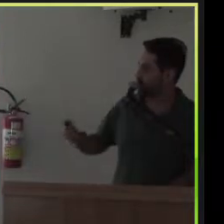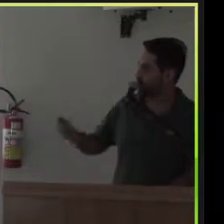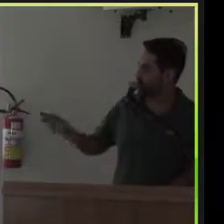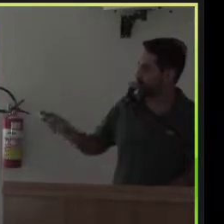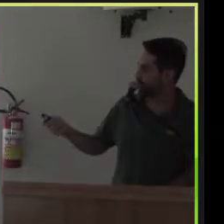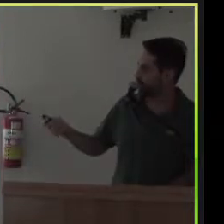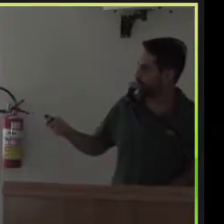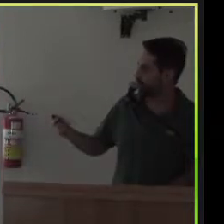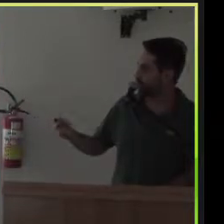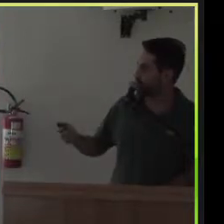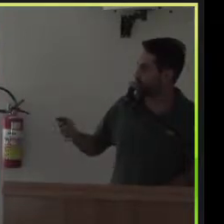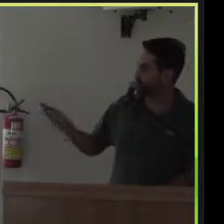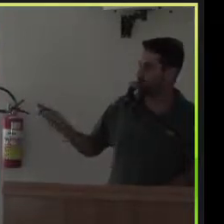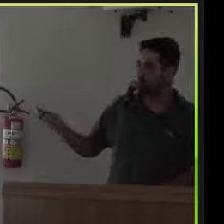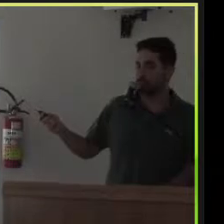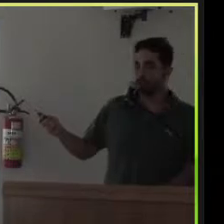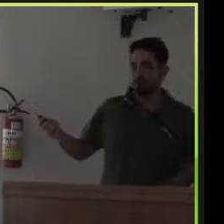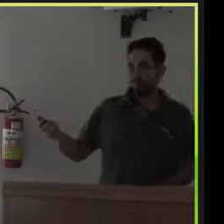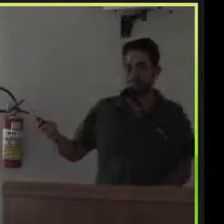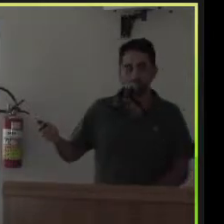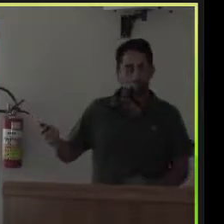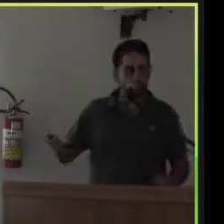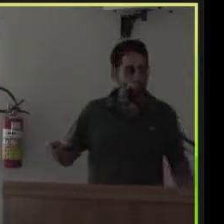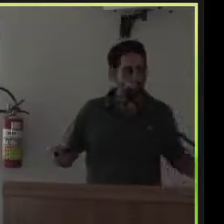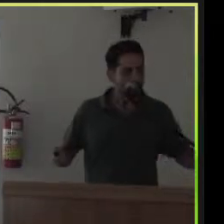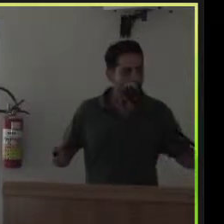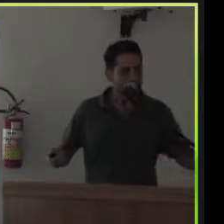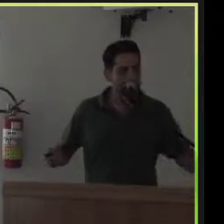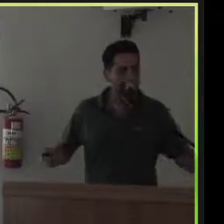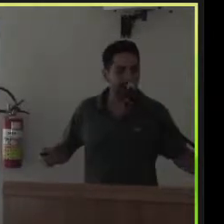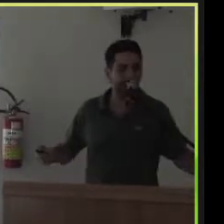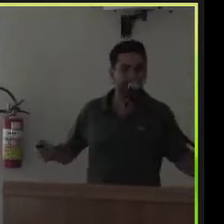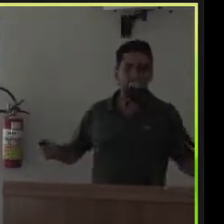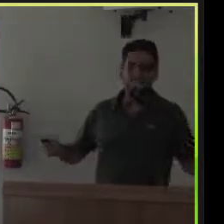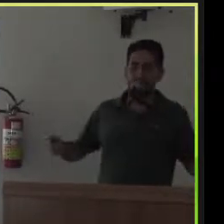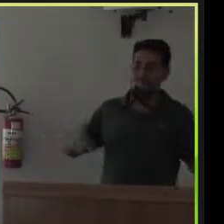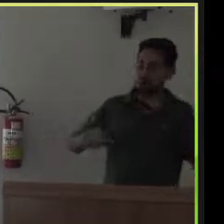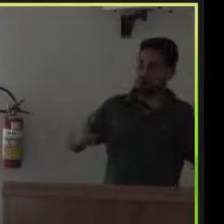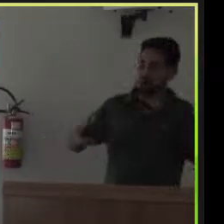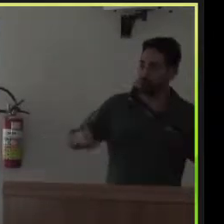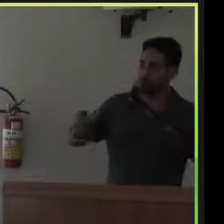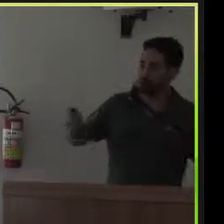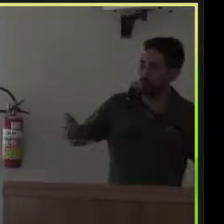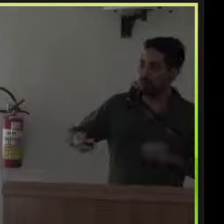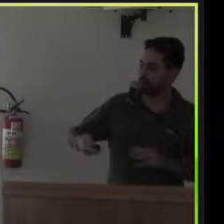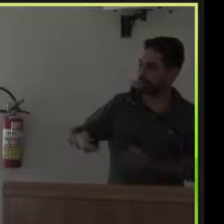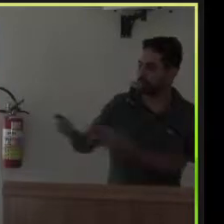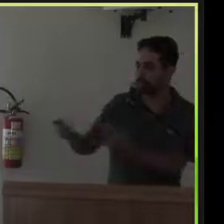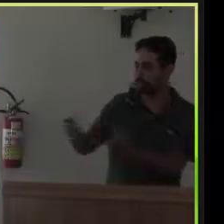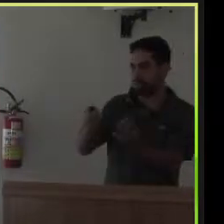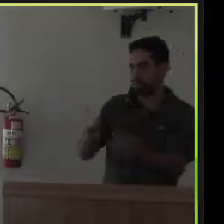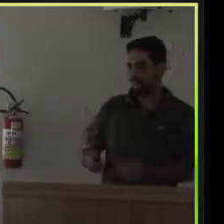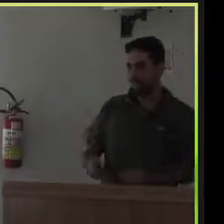denúncia, eu queria passar, porque aconteceu o seguinte, isso aí aconteceu na saúde da mulher, e me parece que a anúncia chegou, eu queria só para chamar a